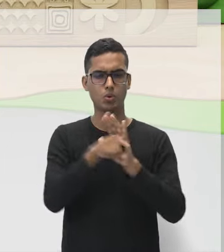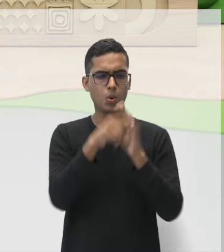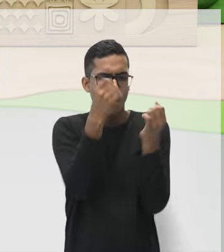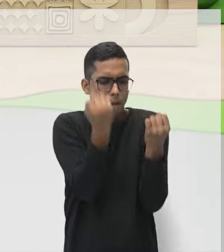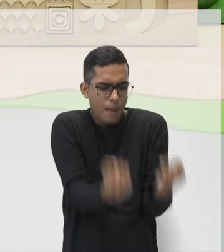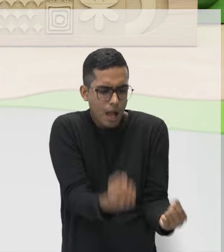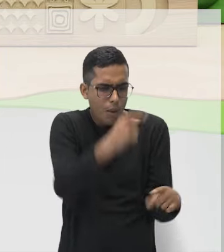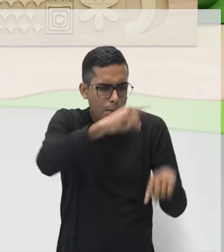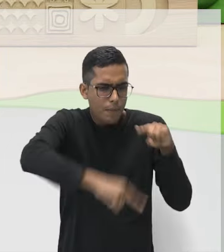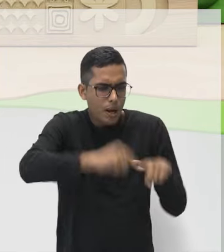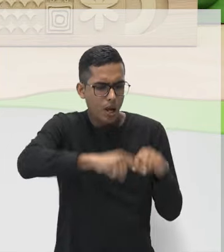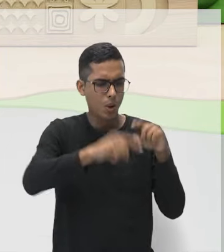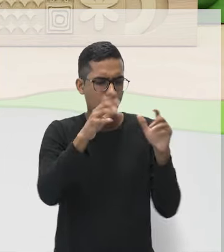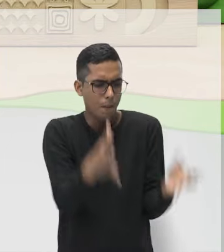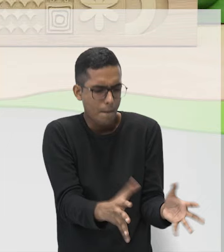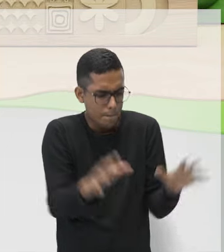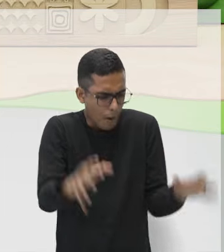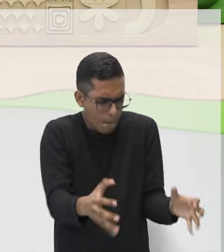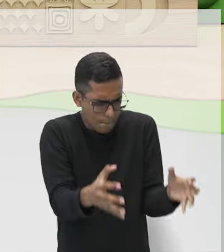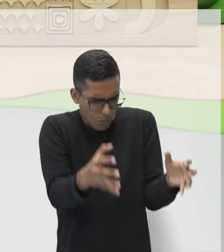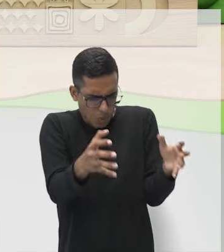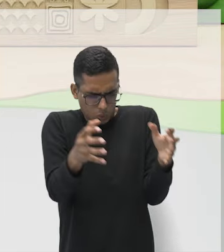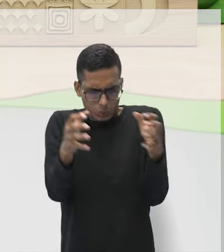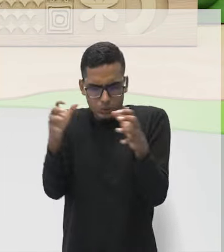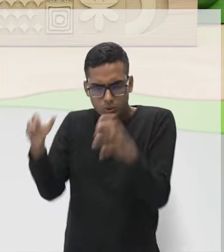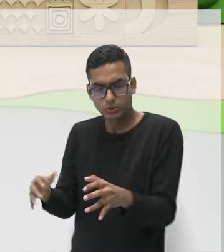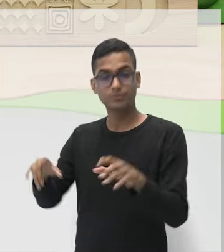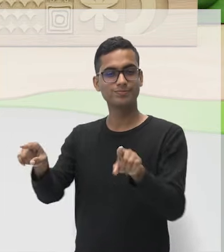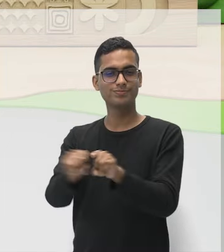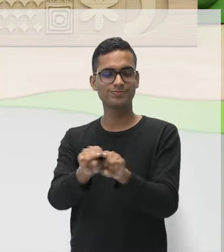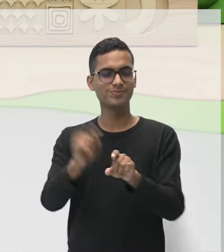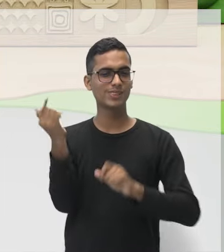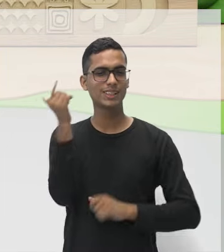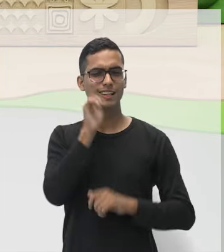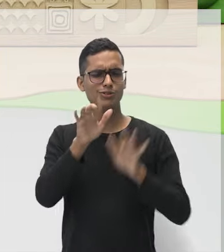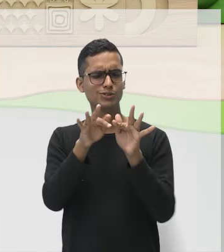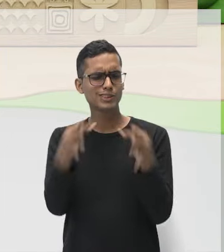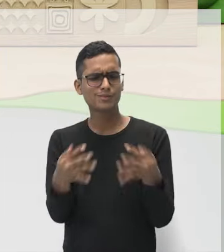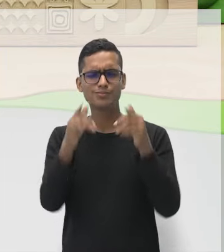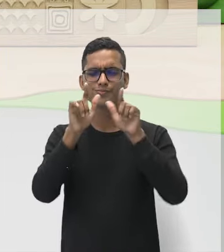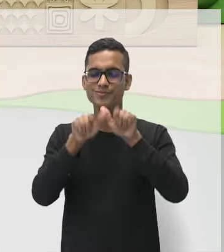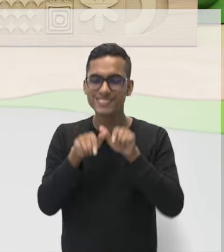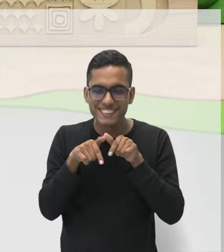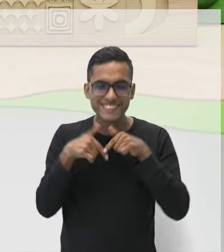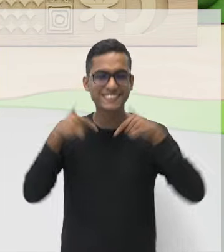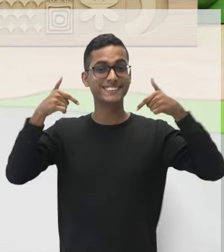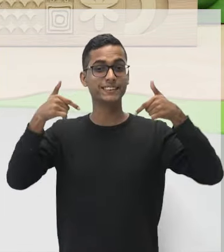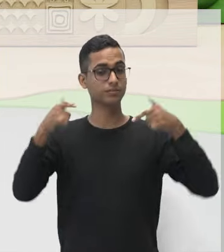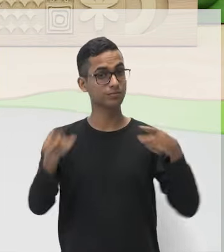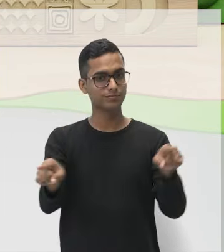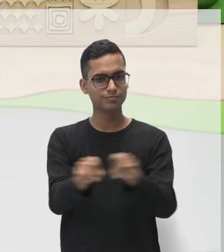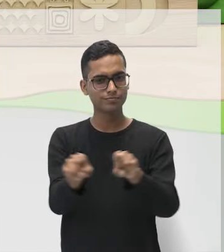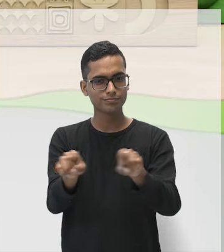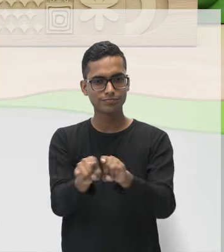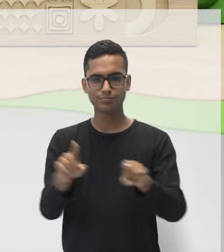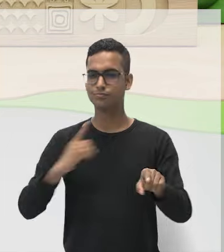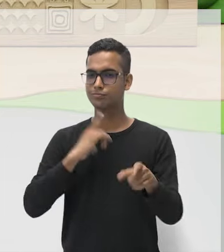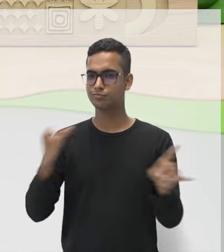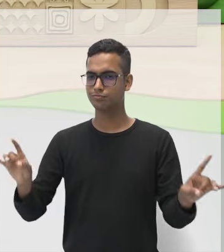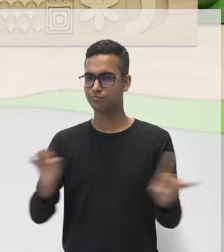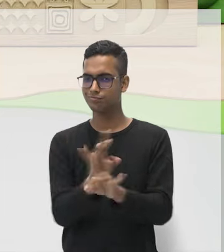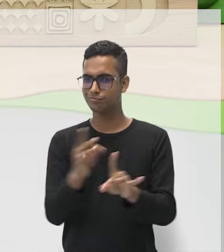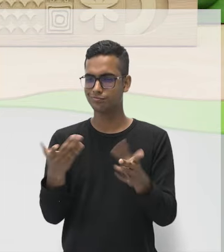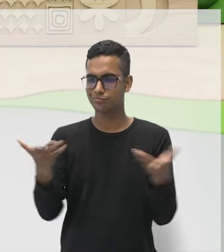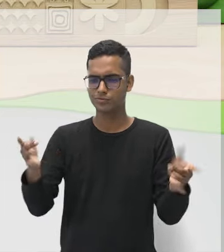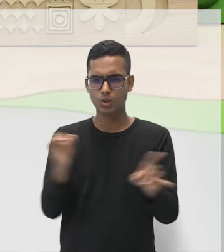pesados até dar um simples sorriso. Prepare-se para se encantar com